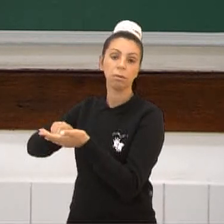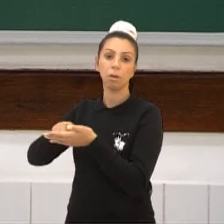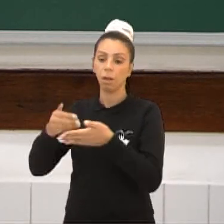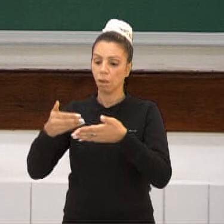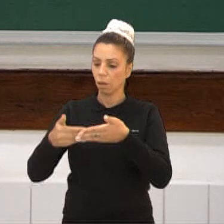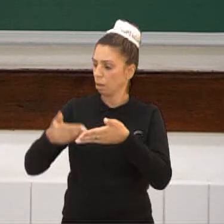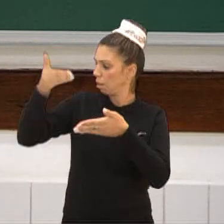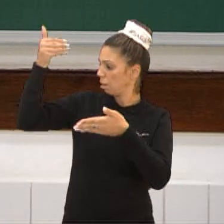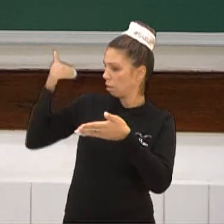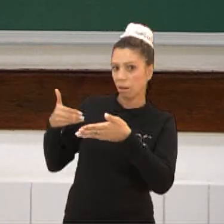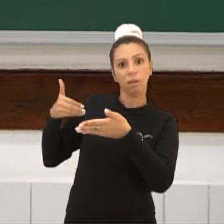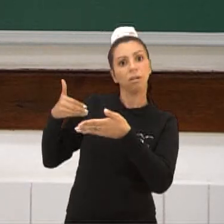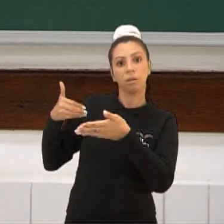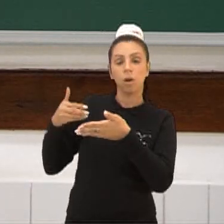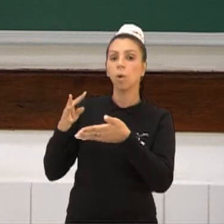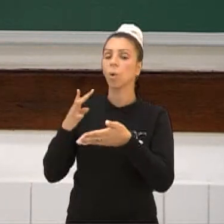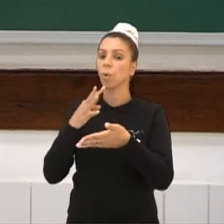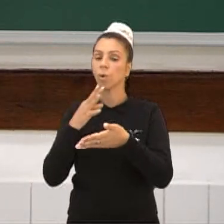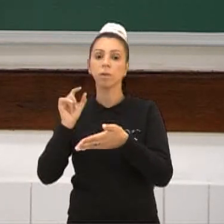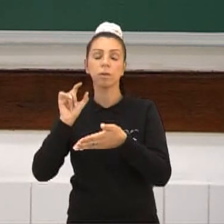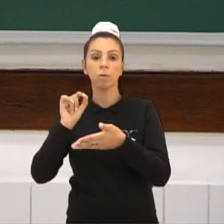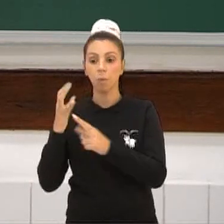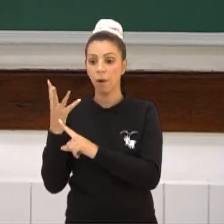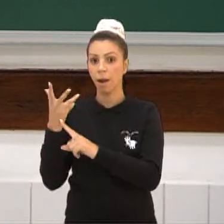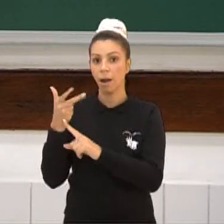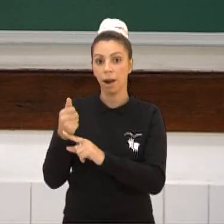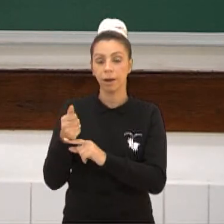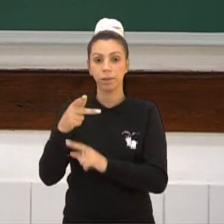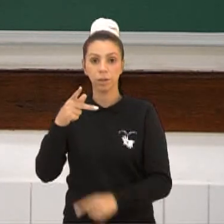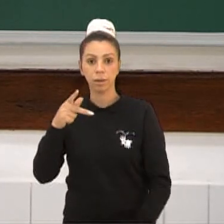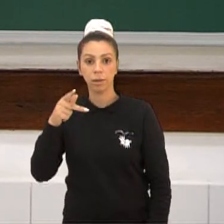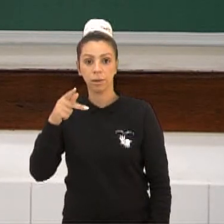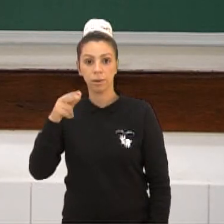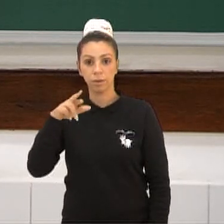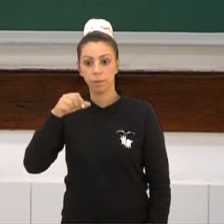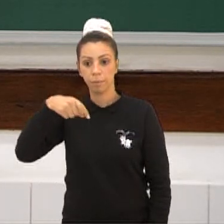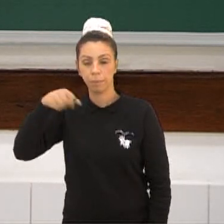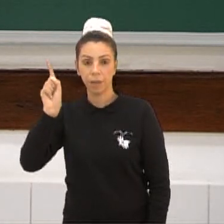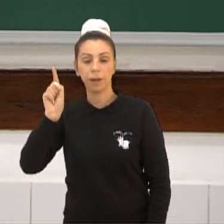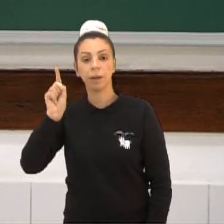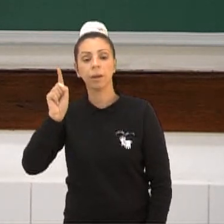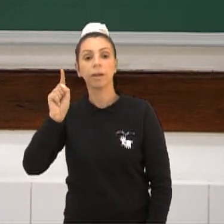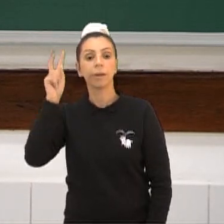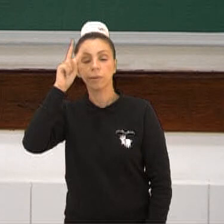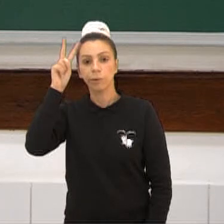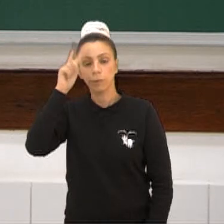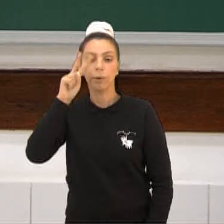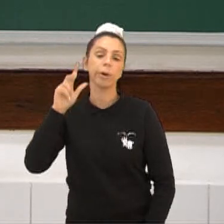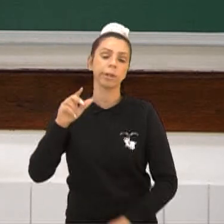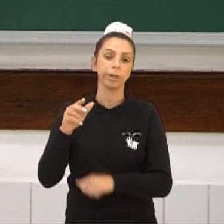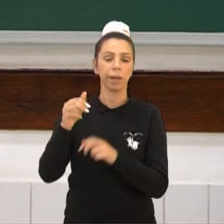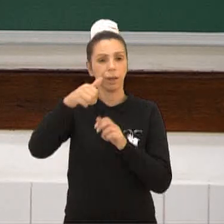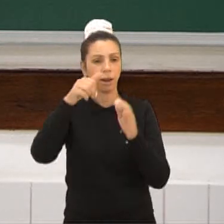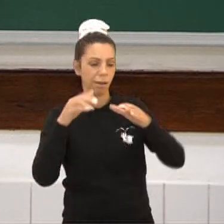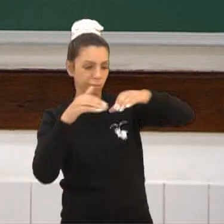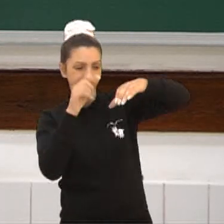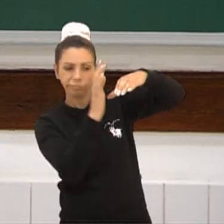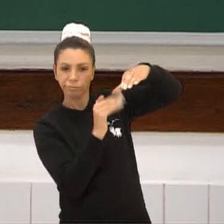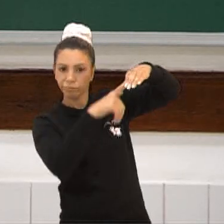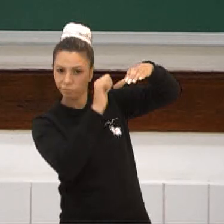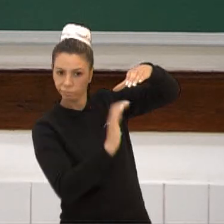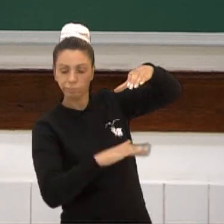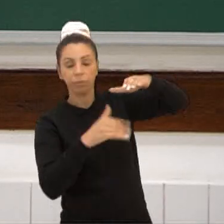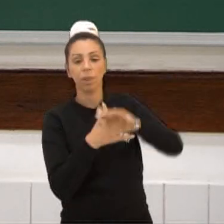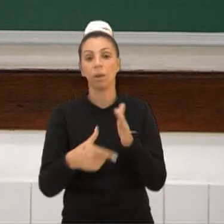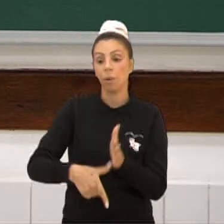trás, nós conhecemos ela como arte pré-histórica ou arte rupestre, como vocês acharem melhor. E nesse tempo antes da invenção da